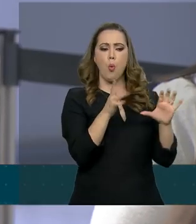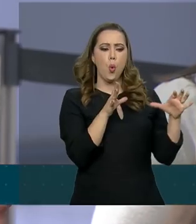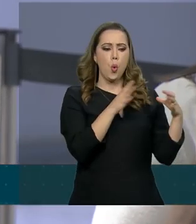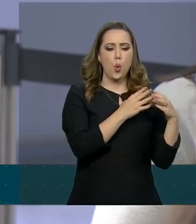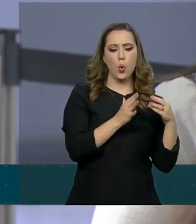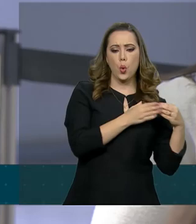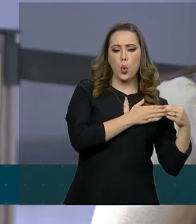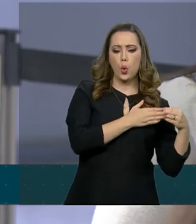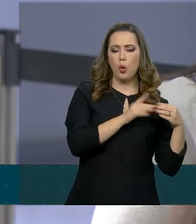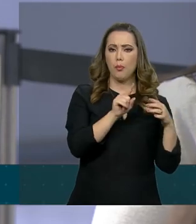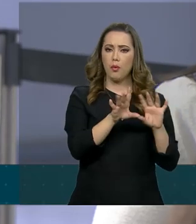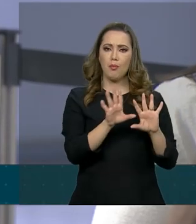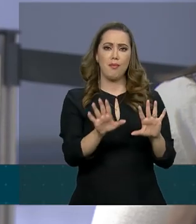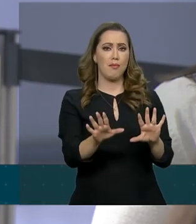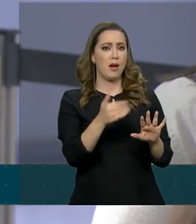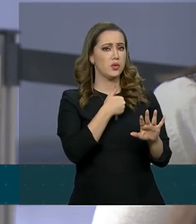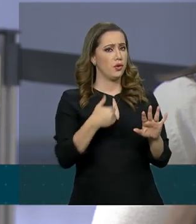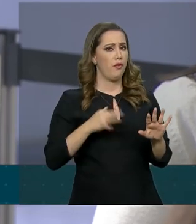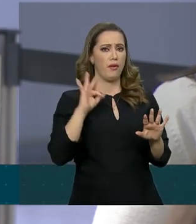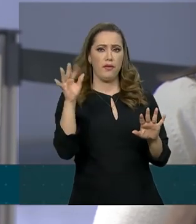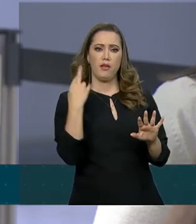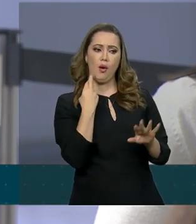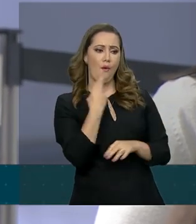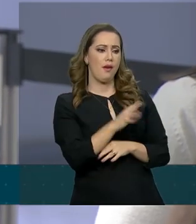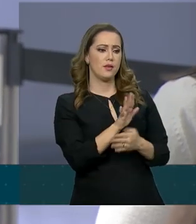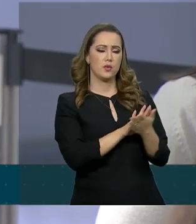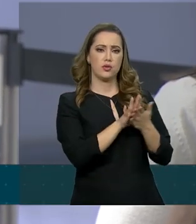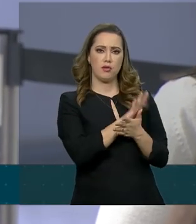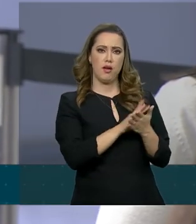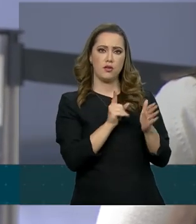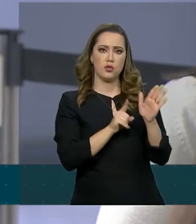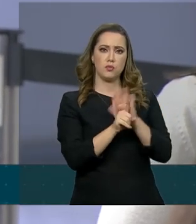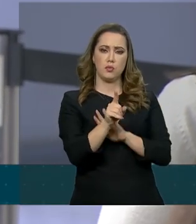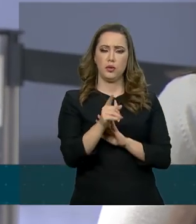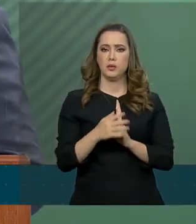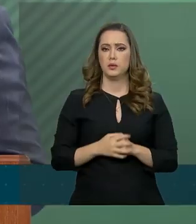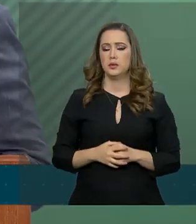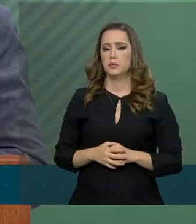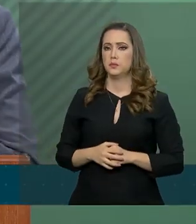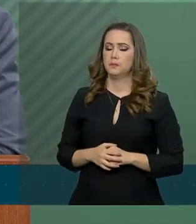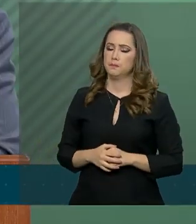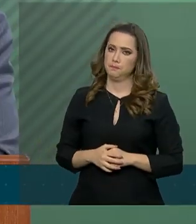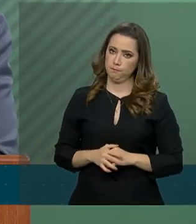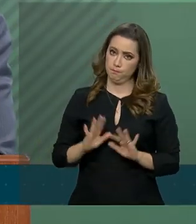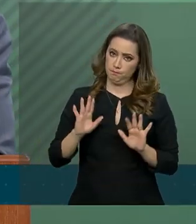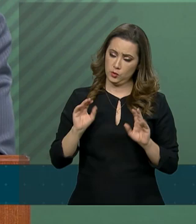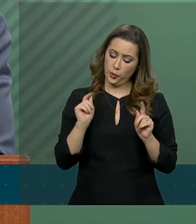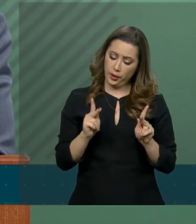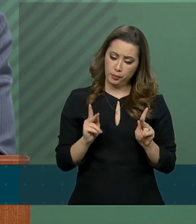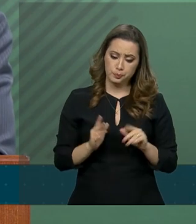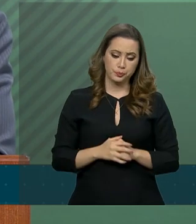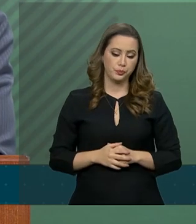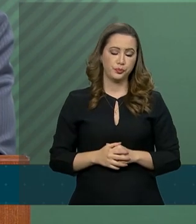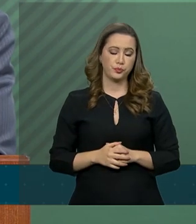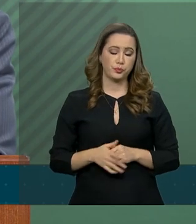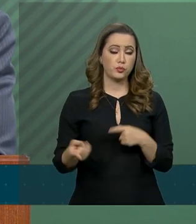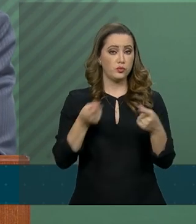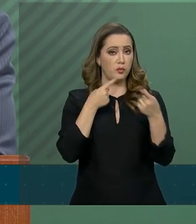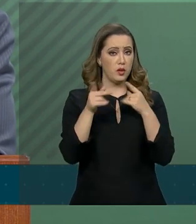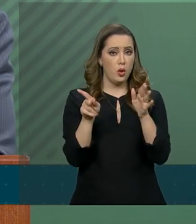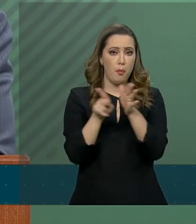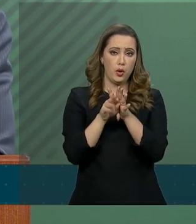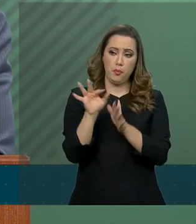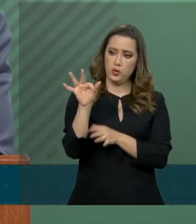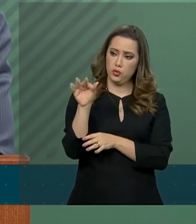governo federal não responde à imprensa quando a gente procura, então fica complicado. Está bem. As discussões acerca do fundo amazônico estão